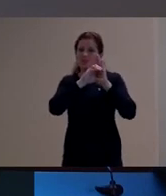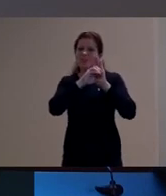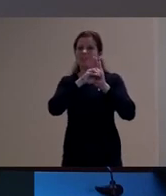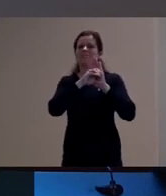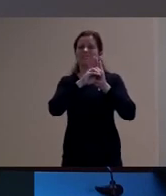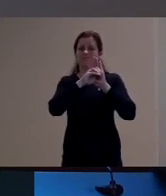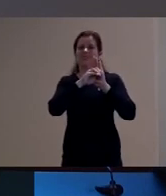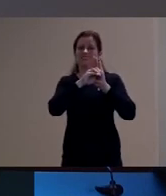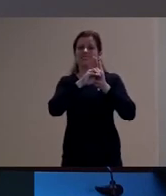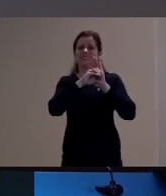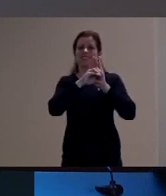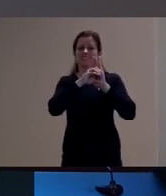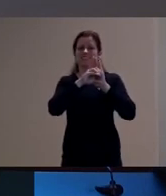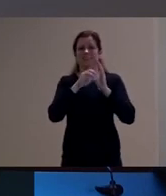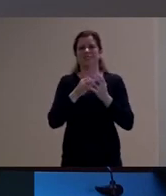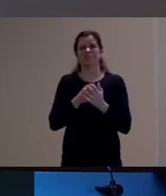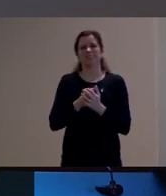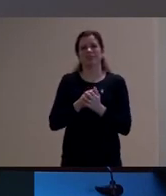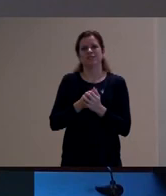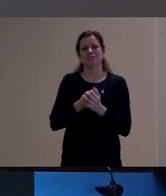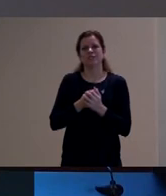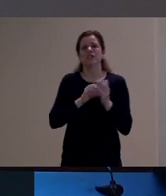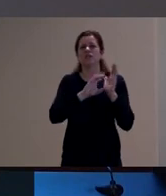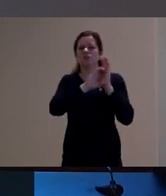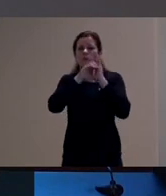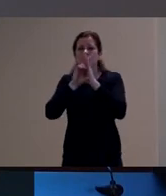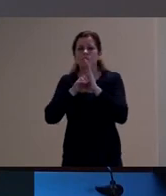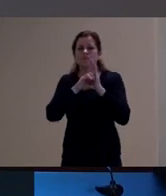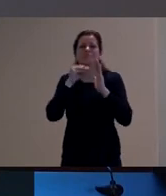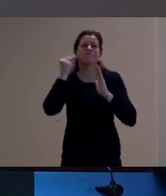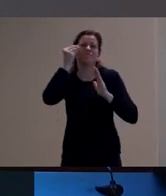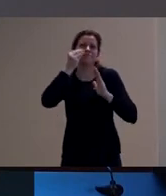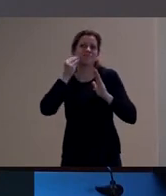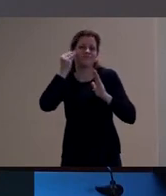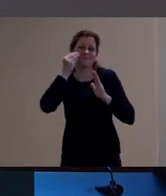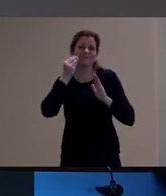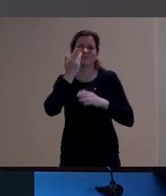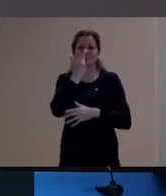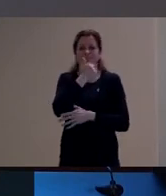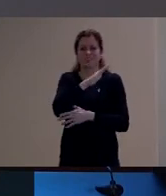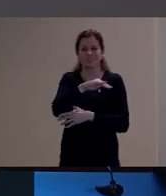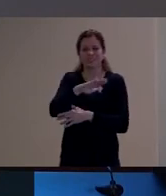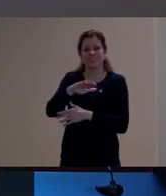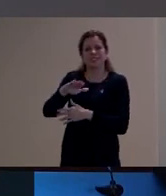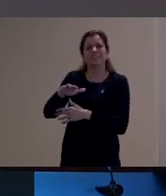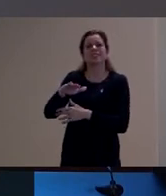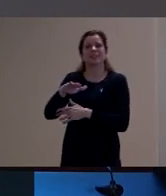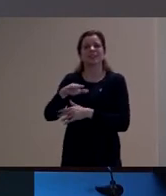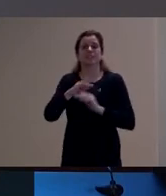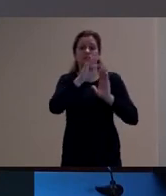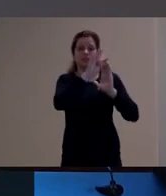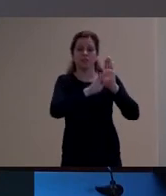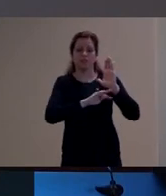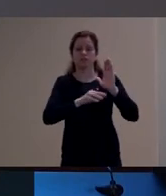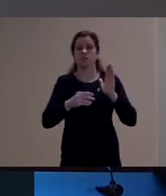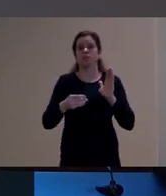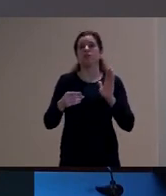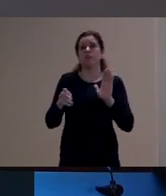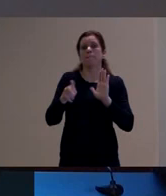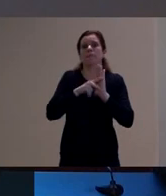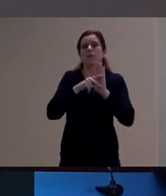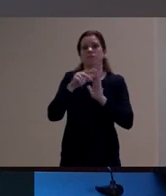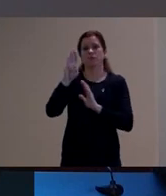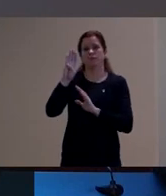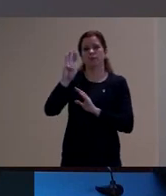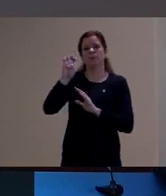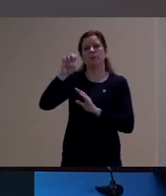ele, tanto o conceito de experiência quanto o conceito de infância na obra do Benjamin, eles estão espalhados ao longo da obra,